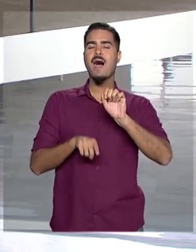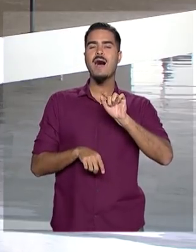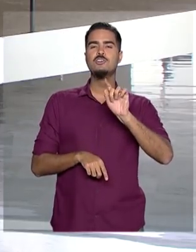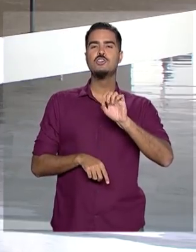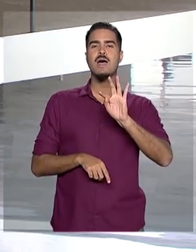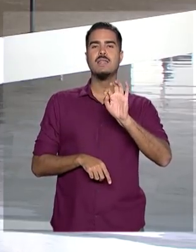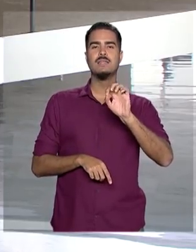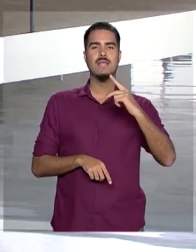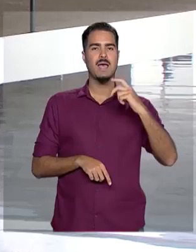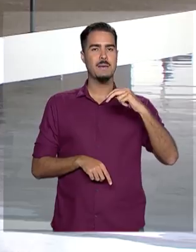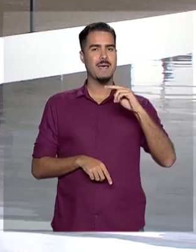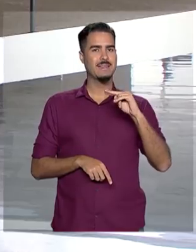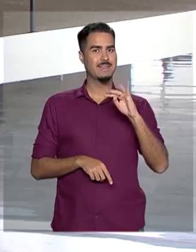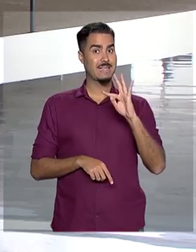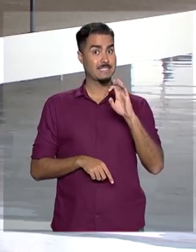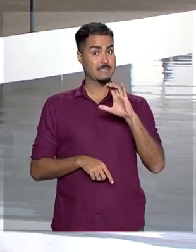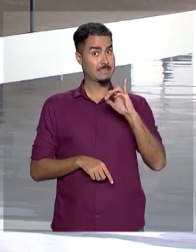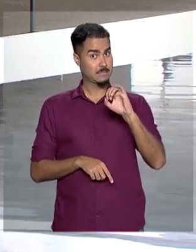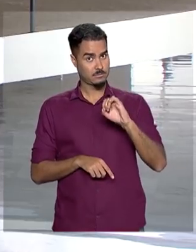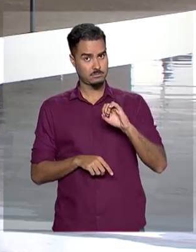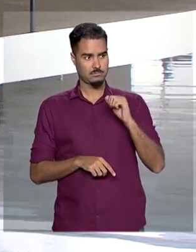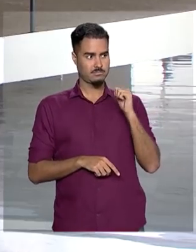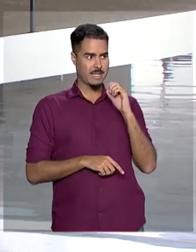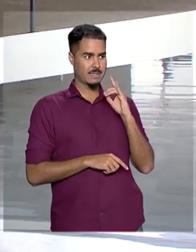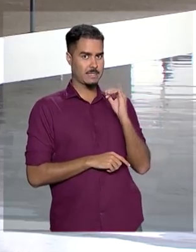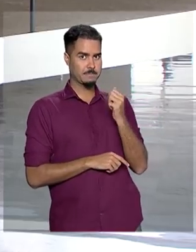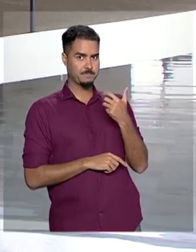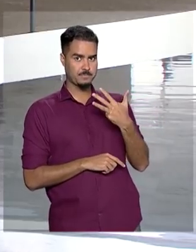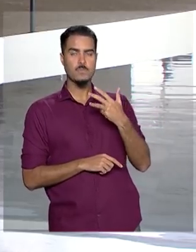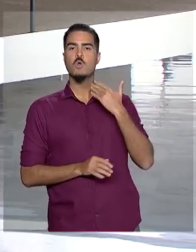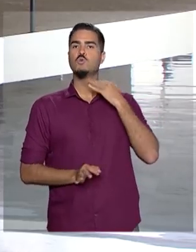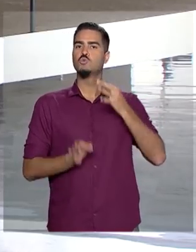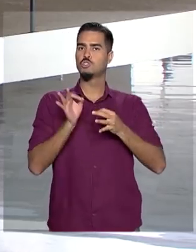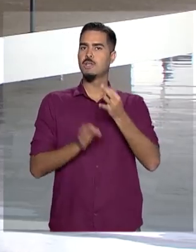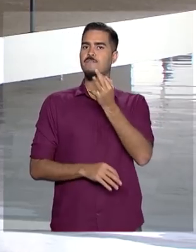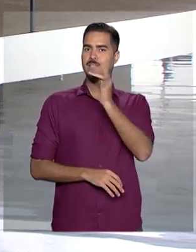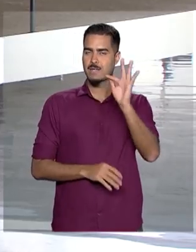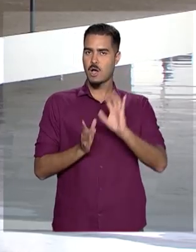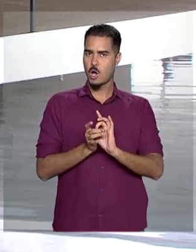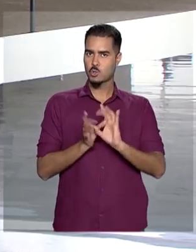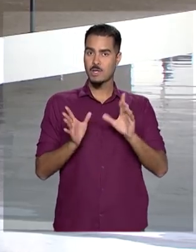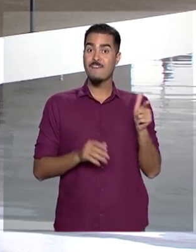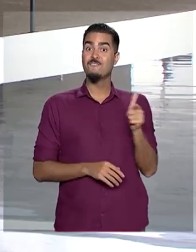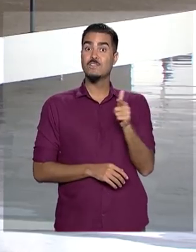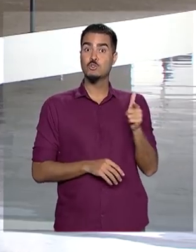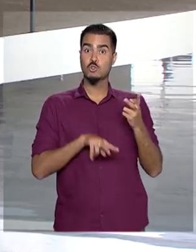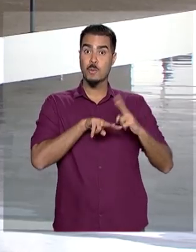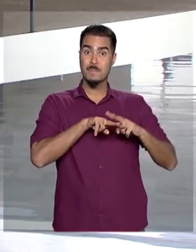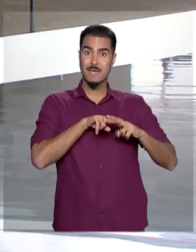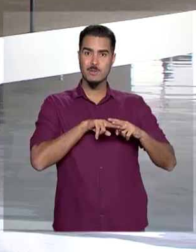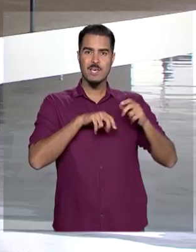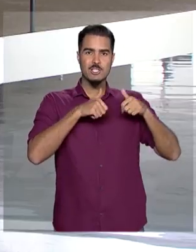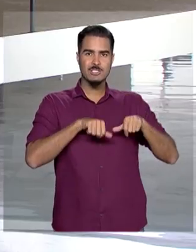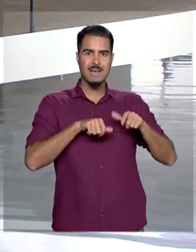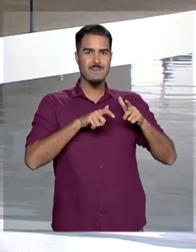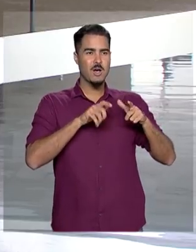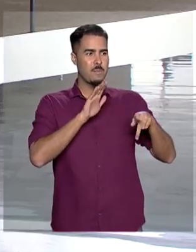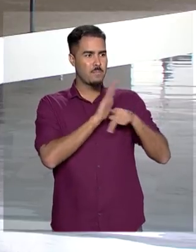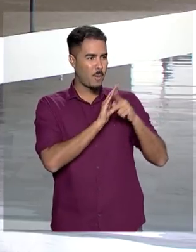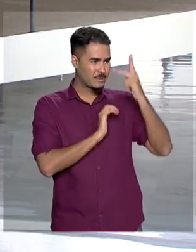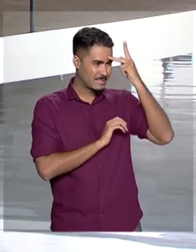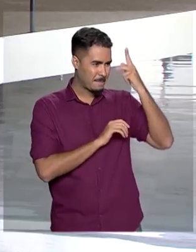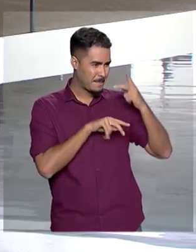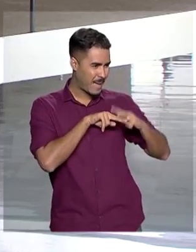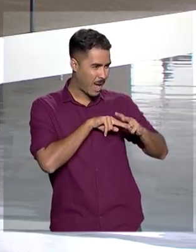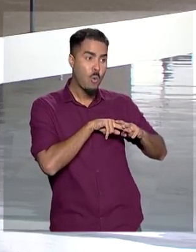No último dia 13, a Justiça Federal autorizou a transferência de 22 presos de penitenciárias de São